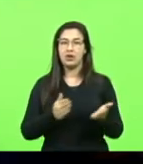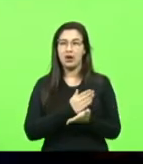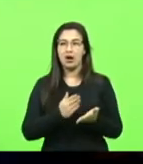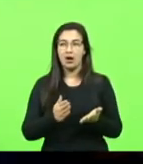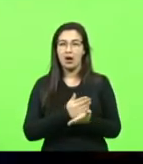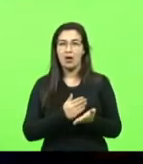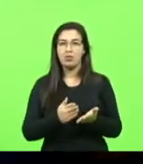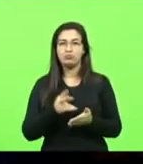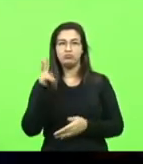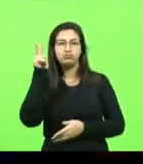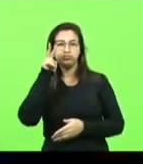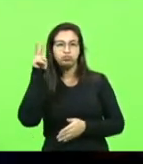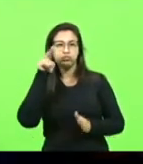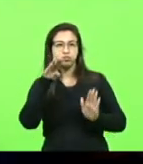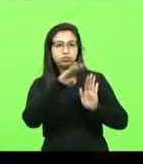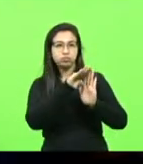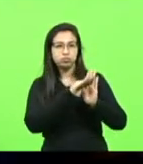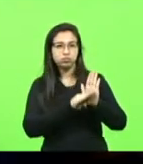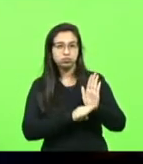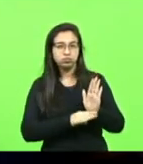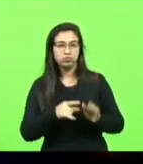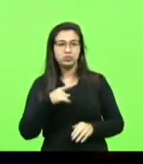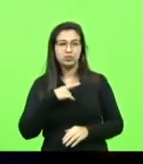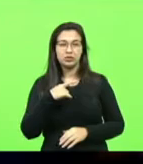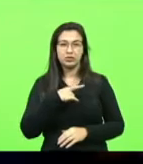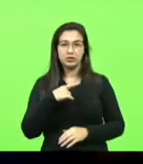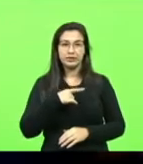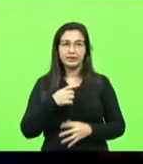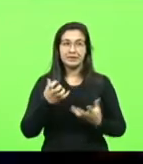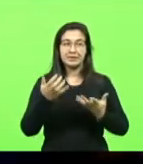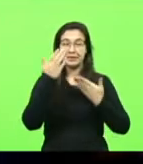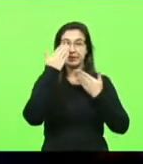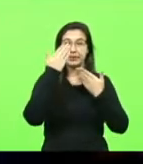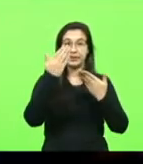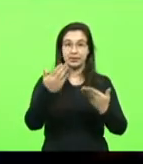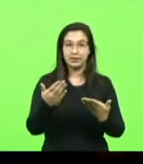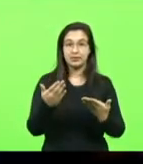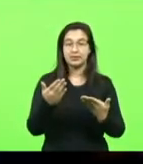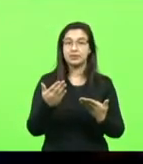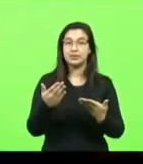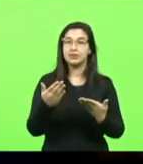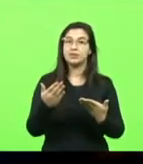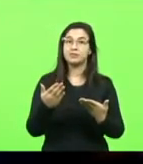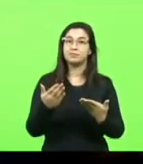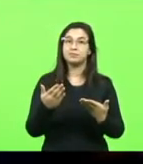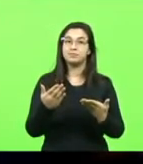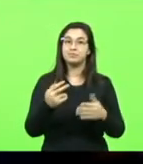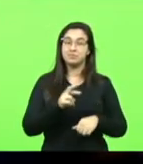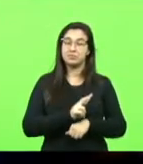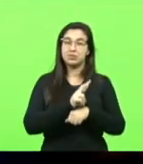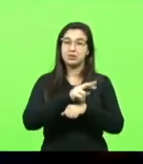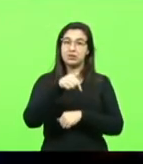dela, mas eu queria agradecer, em nome do partido, como,